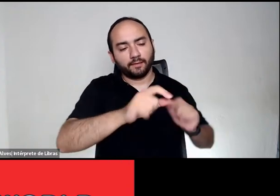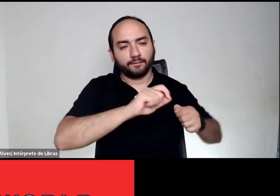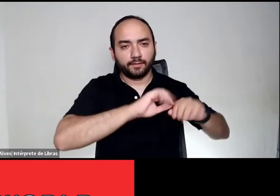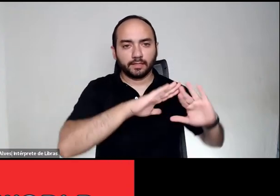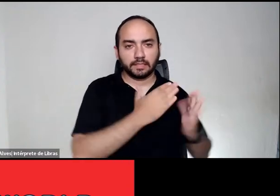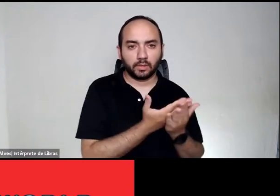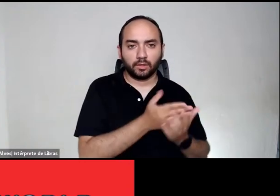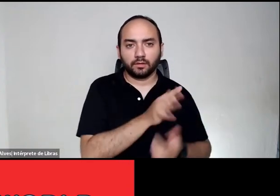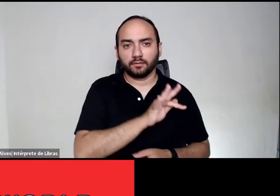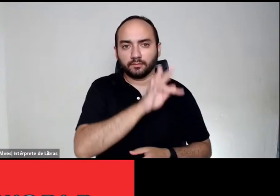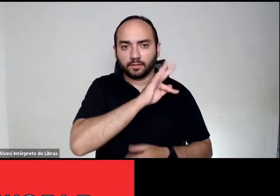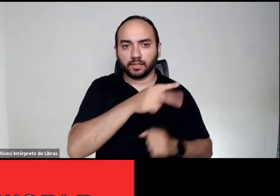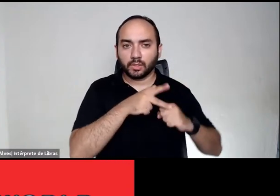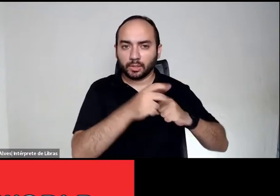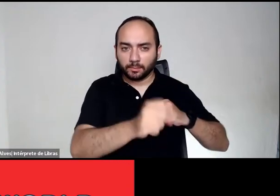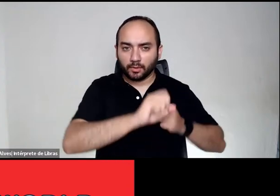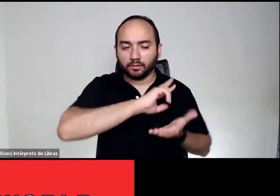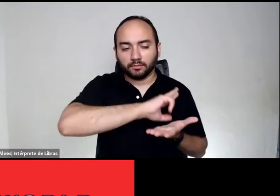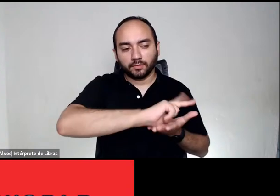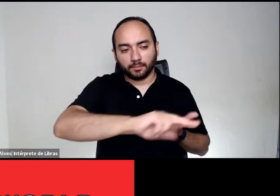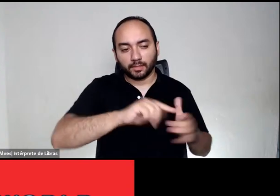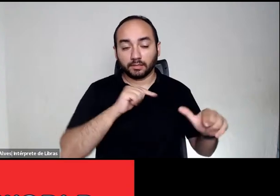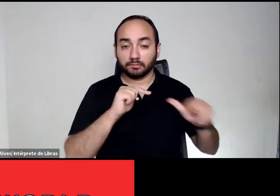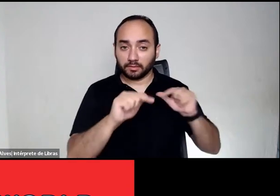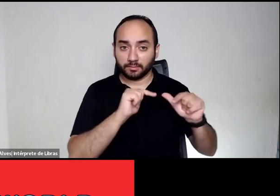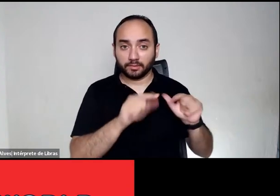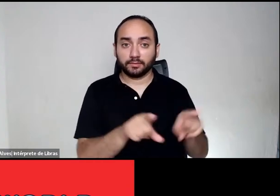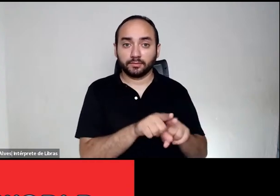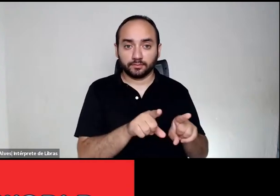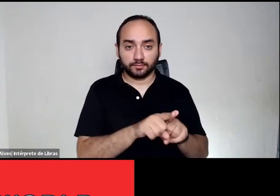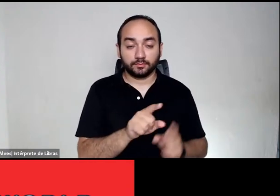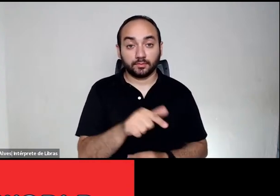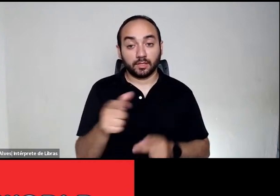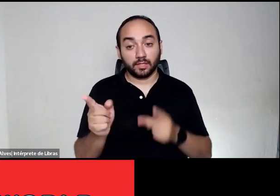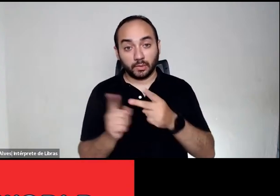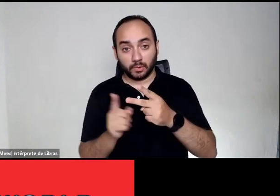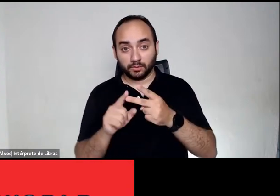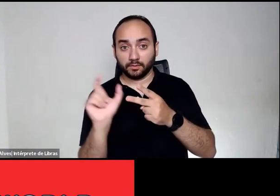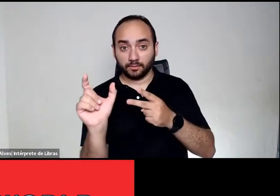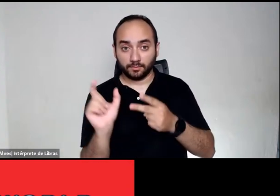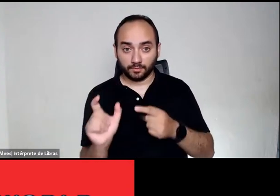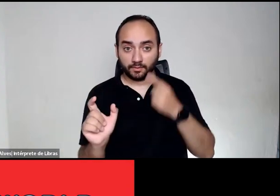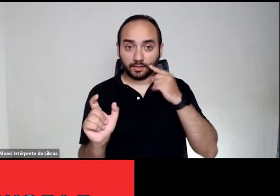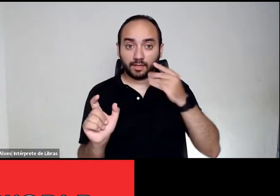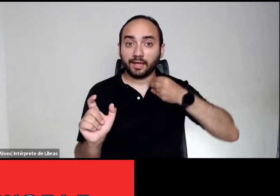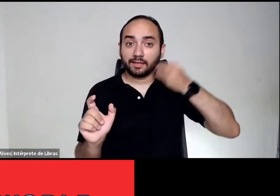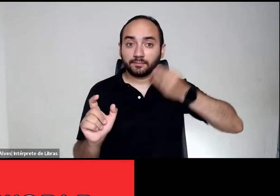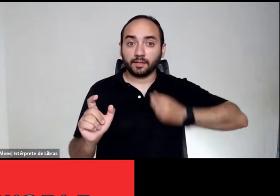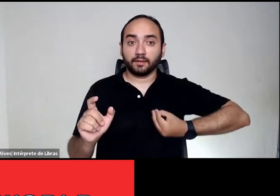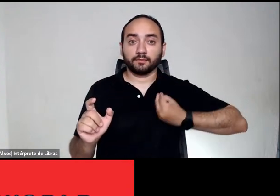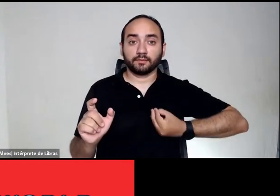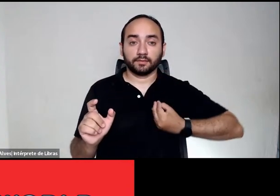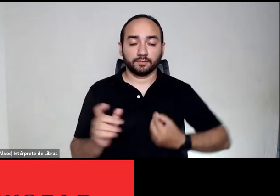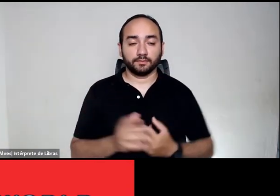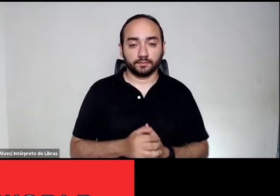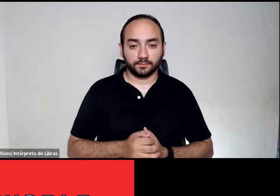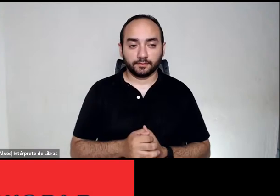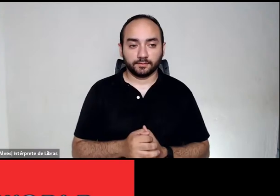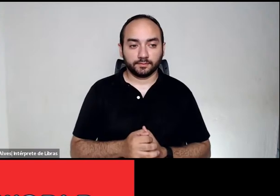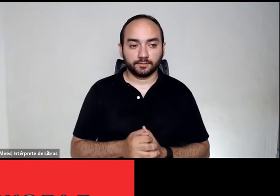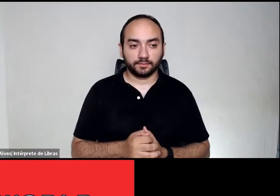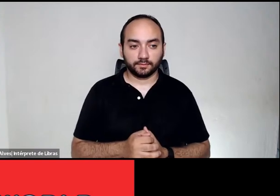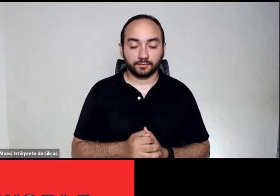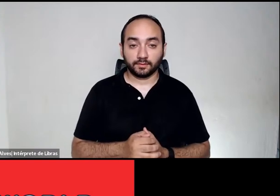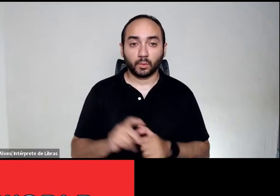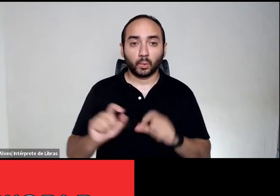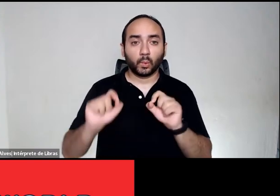a graduação, a pós-graduação, o trabalho. Erlebnis é a experiência de vida. O